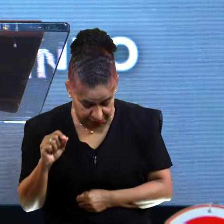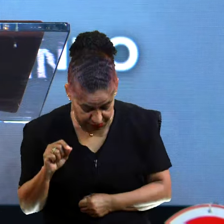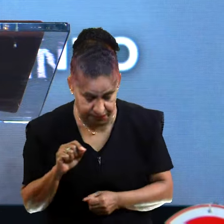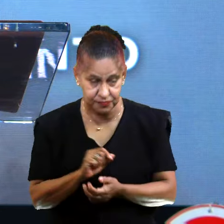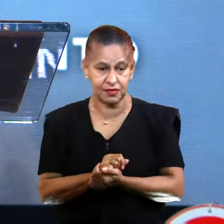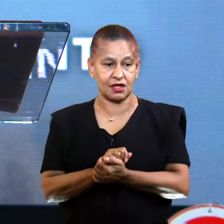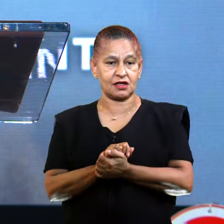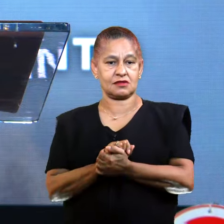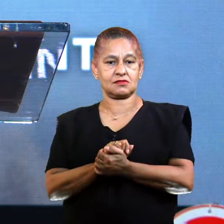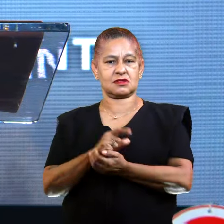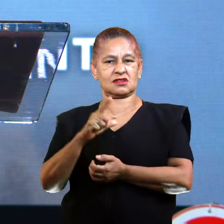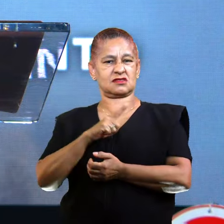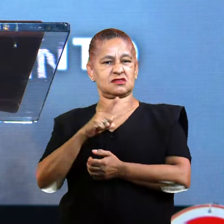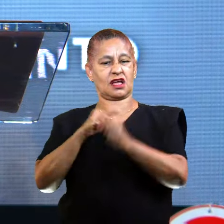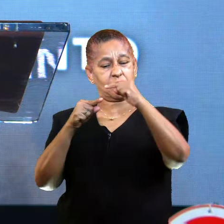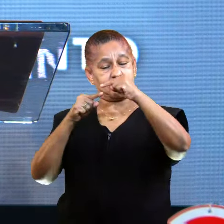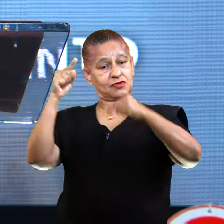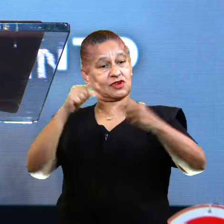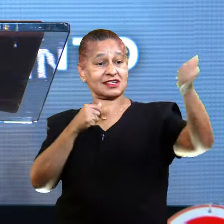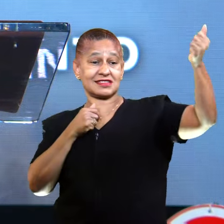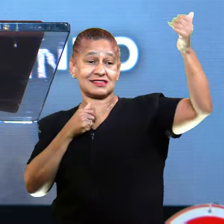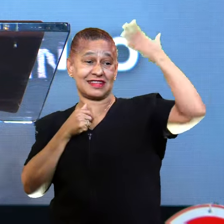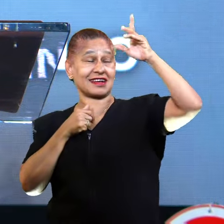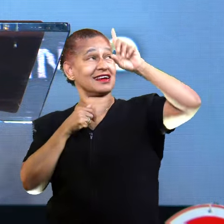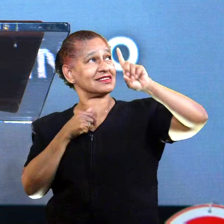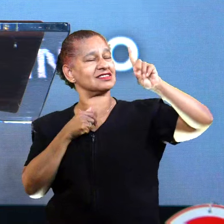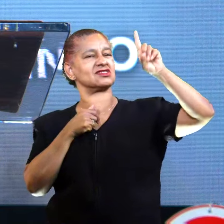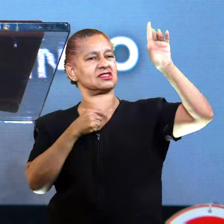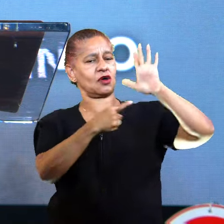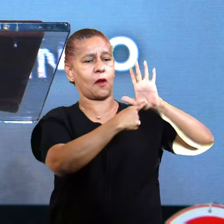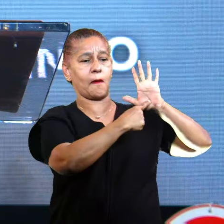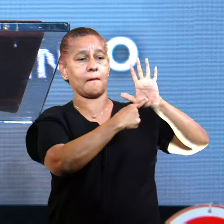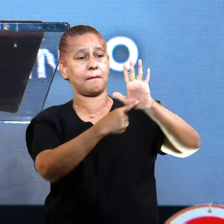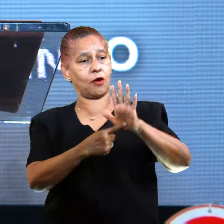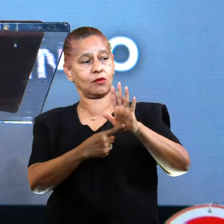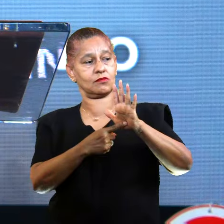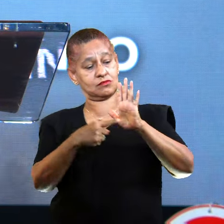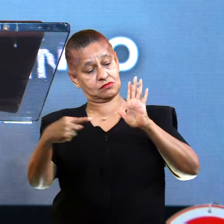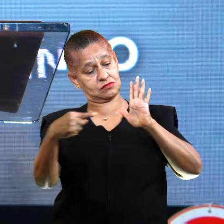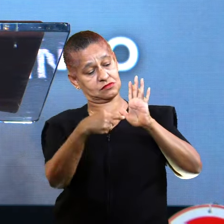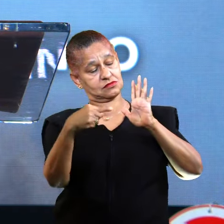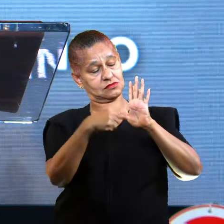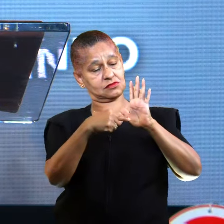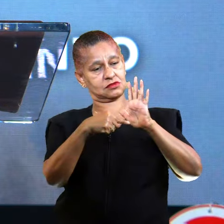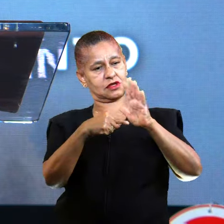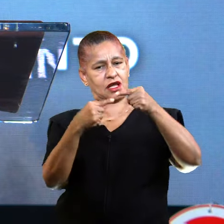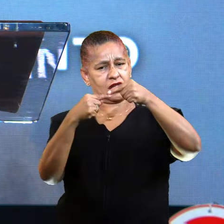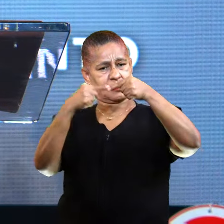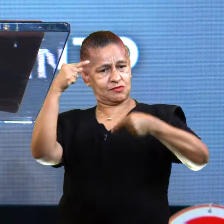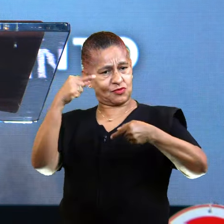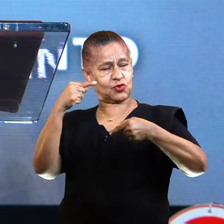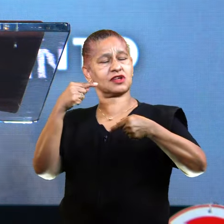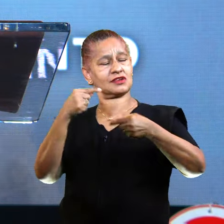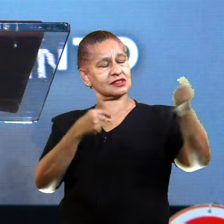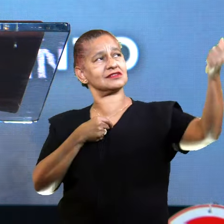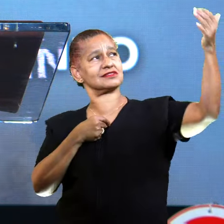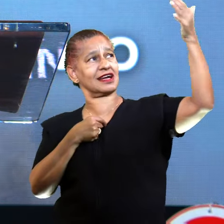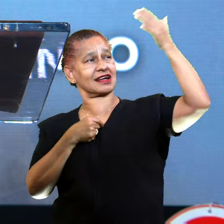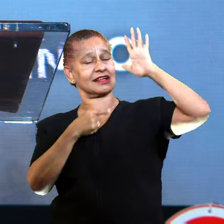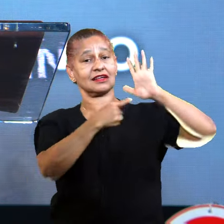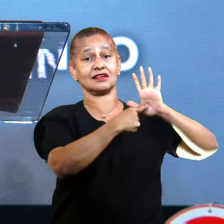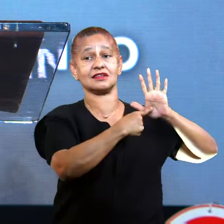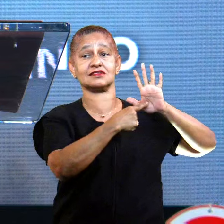muita incoerência da graça divina manifestada nela. A incoerência da graça se